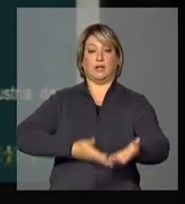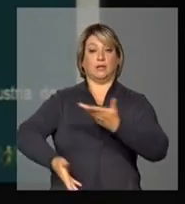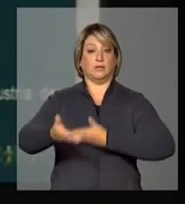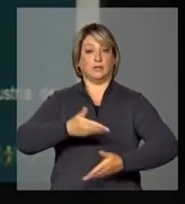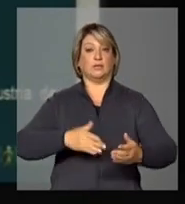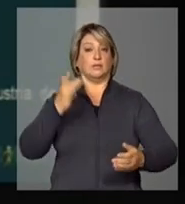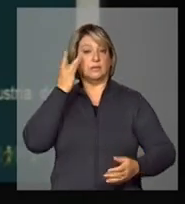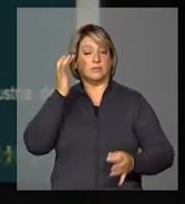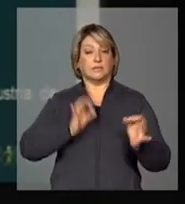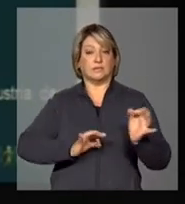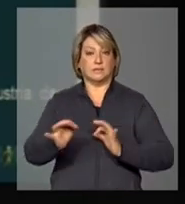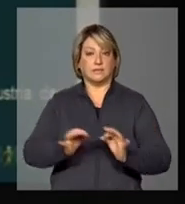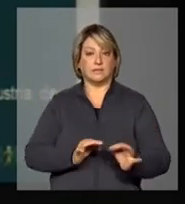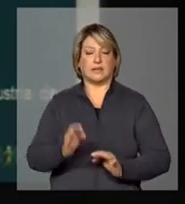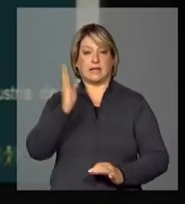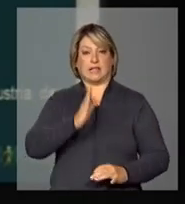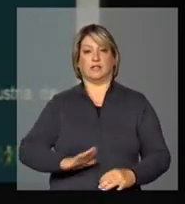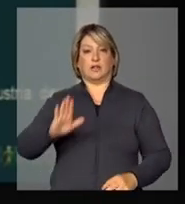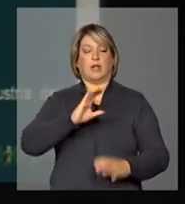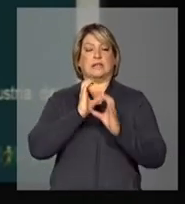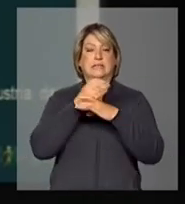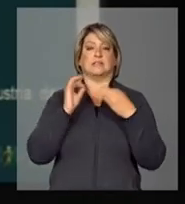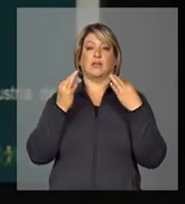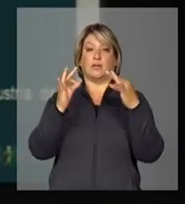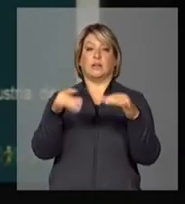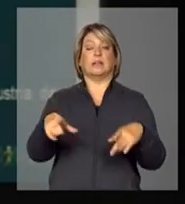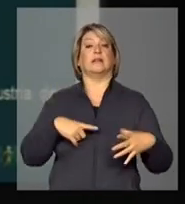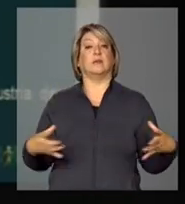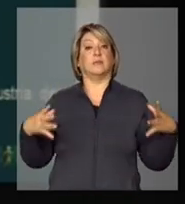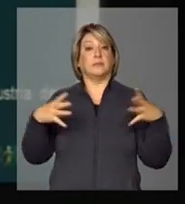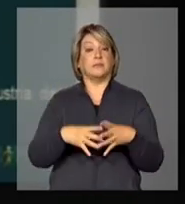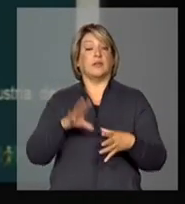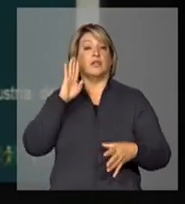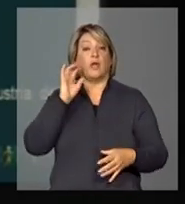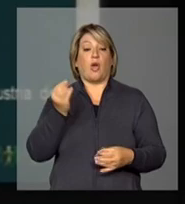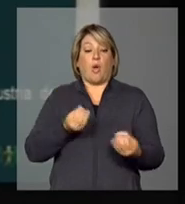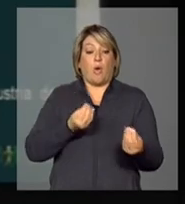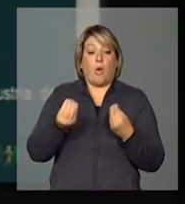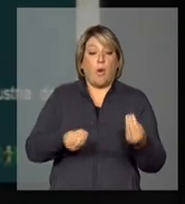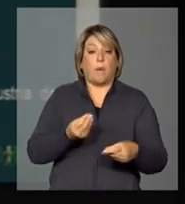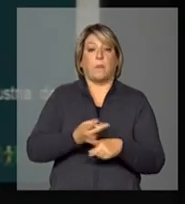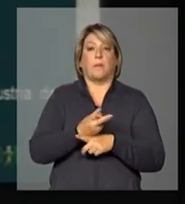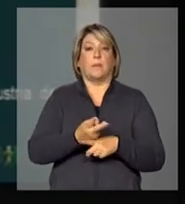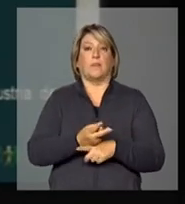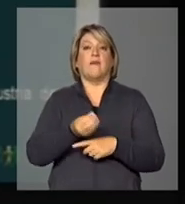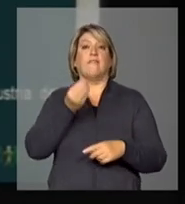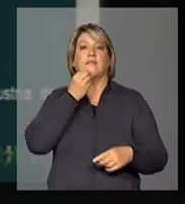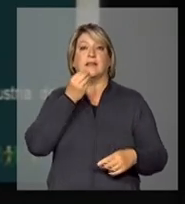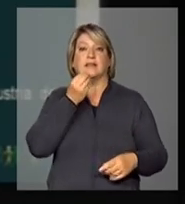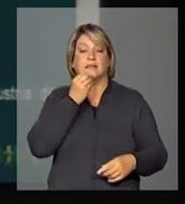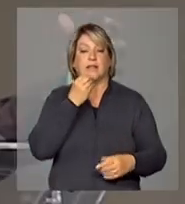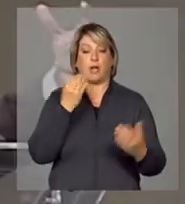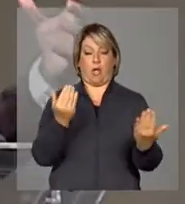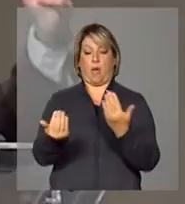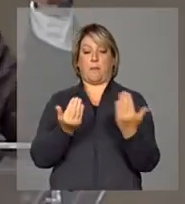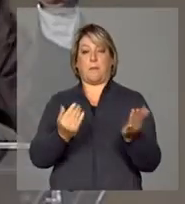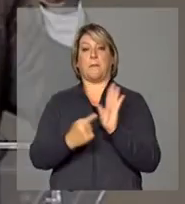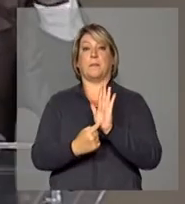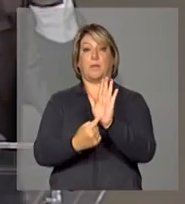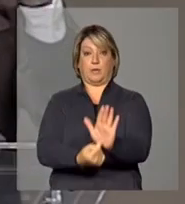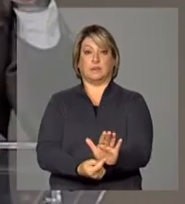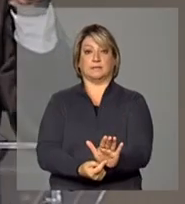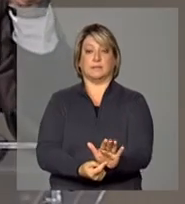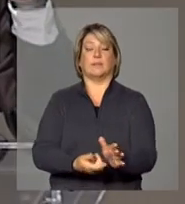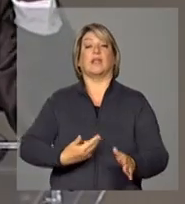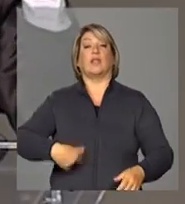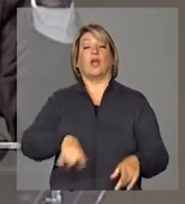a Estratégia Nacional de Ciência e Tecnologia, que implica na exploração das vantagens comparativas reveladas, implica em